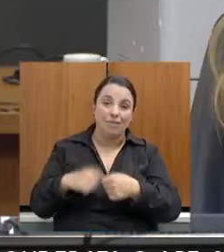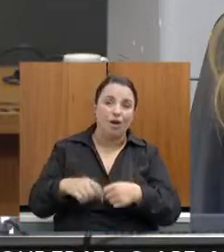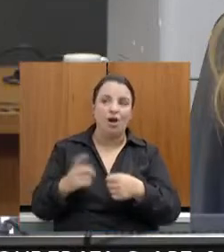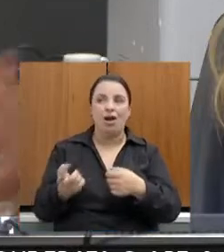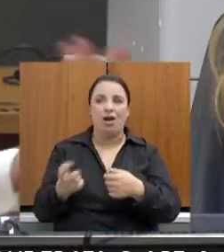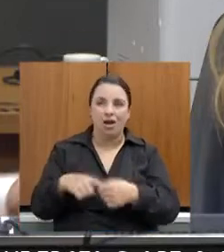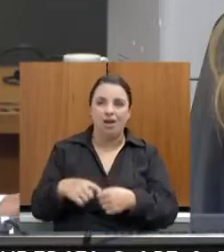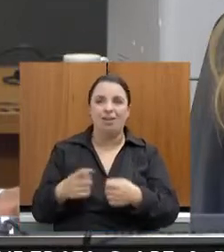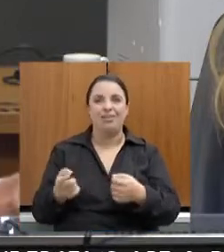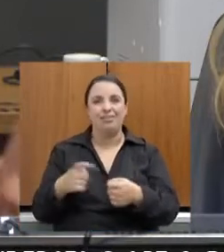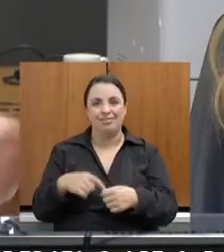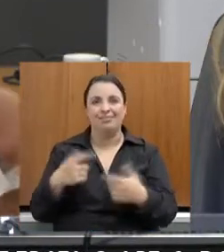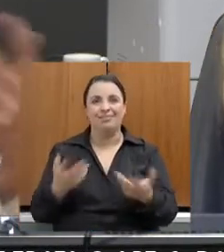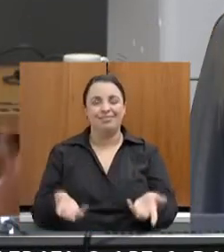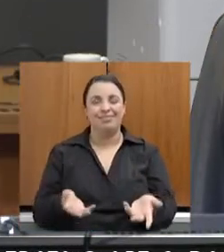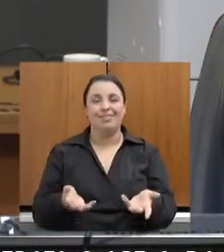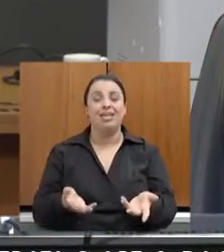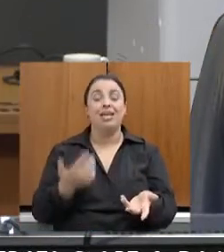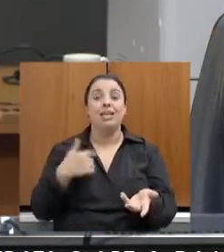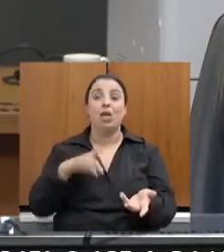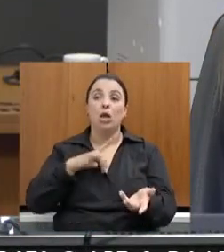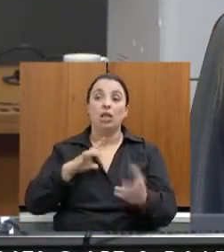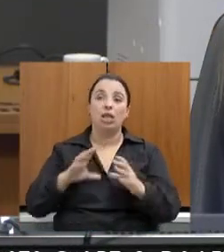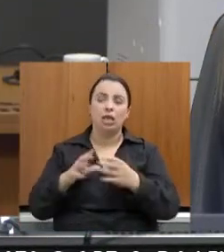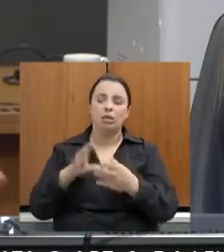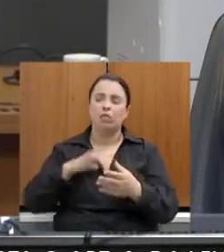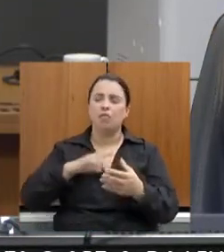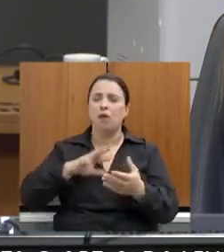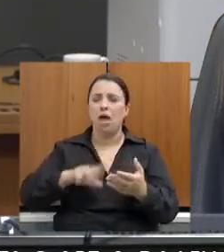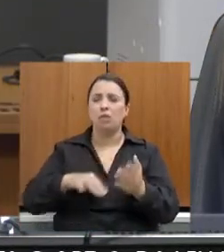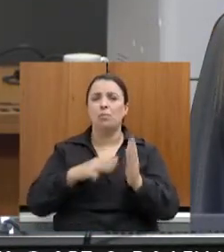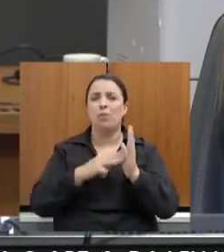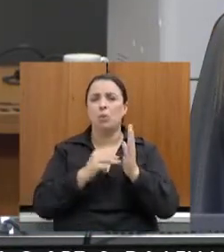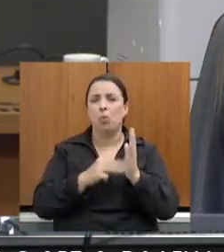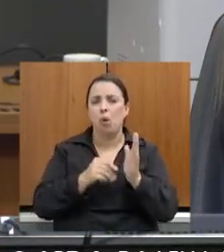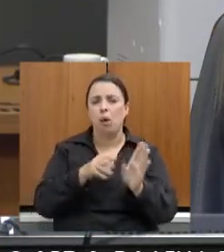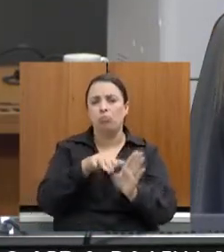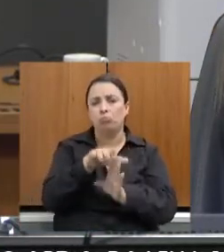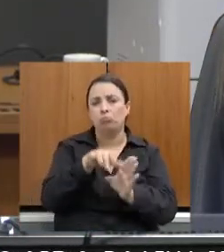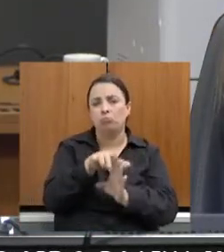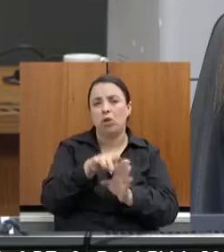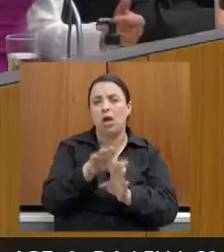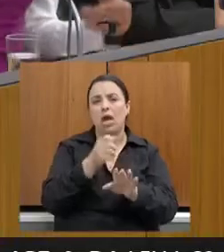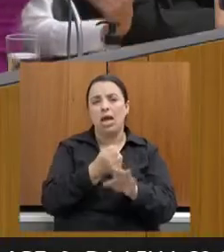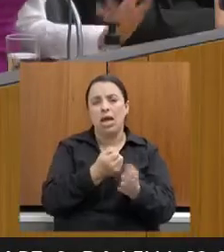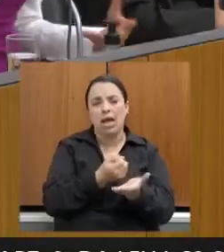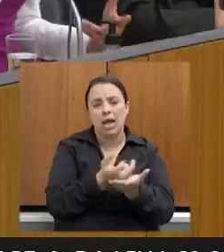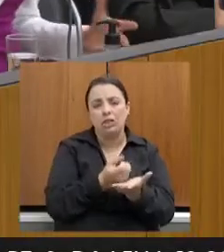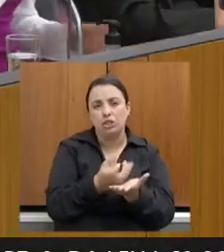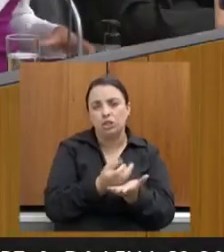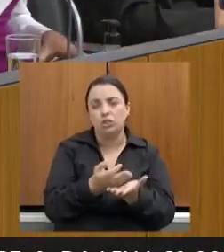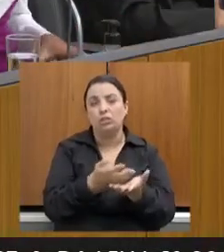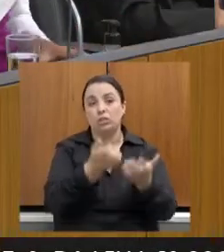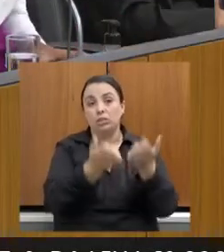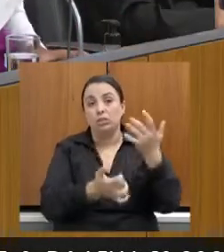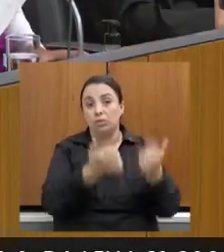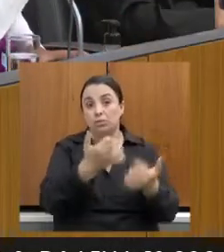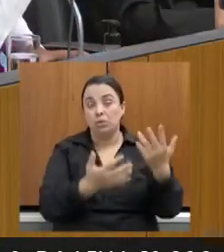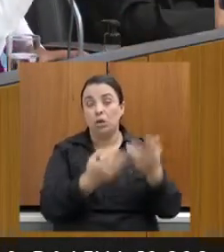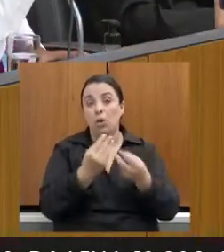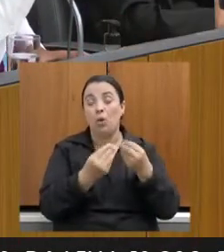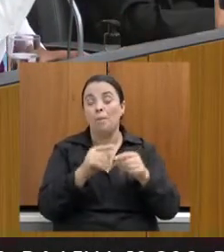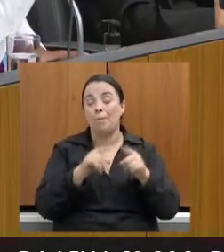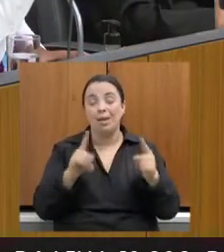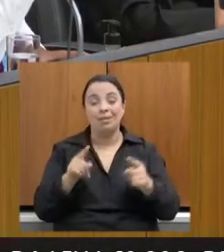Mas, ainda que a equipe, a gente desenvolve vários manuais, tem vários vídeos, várias cartilhas disponíveis, ainda é uma questão para